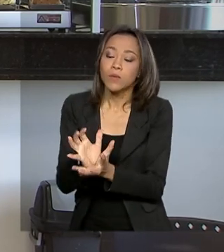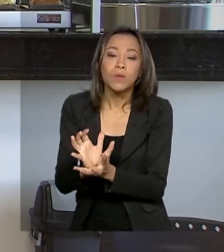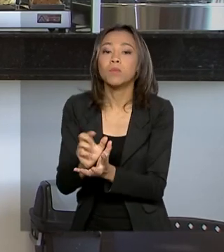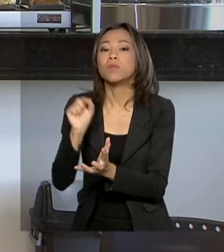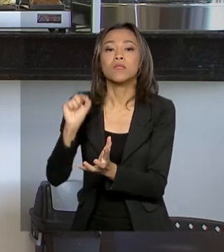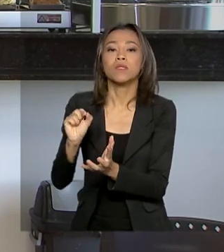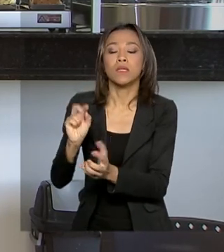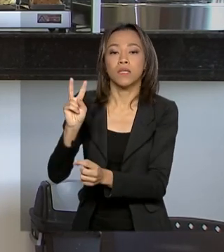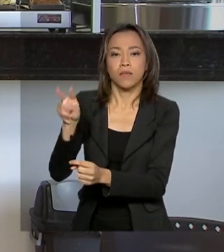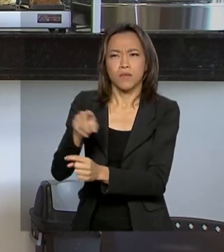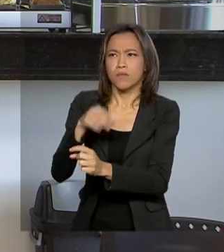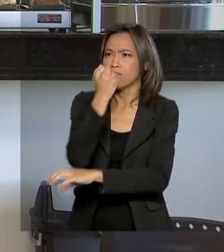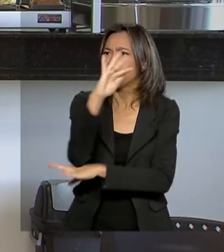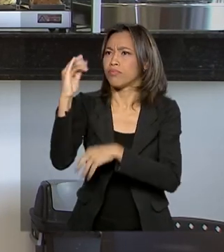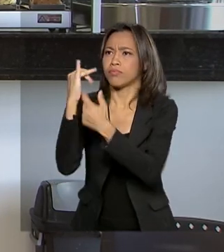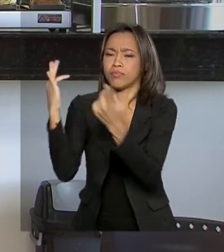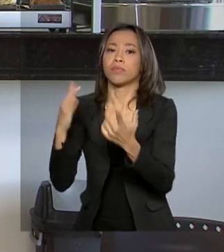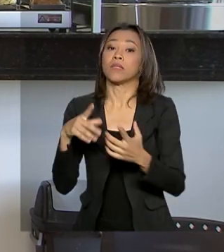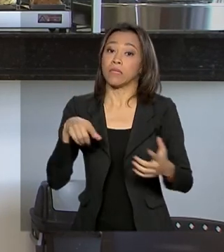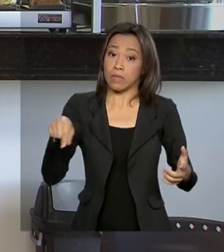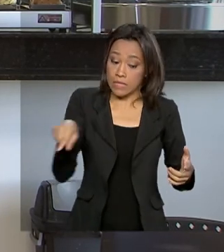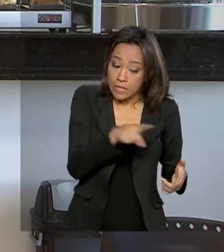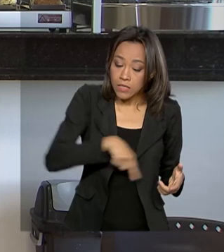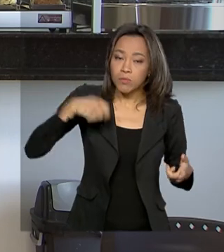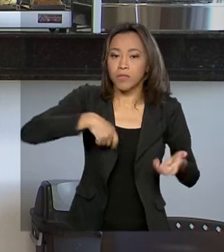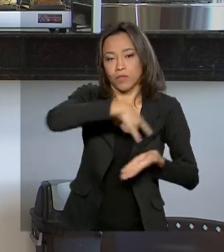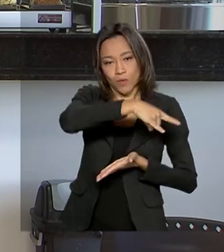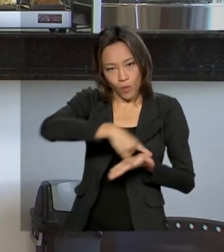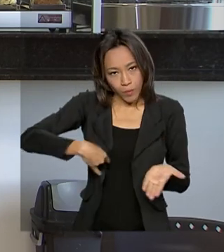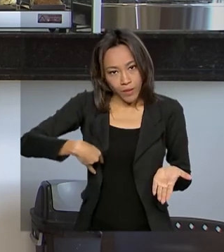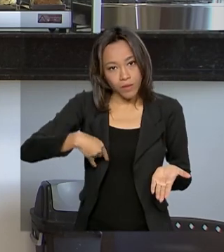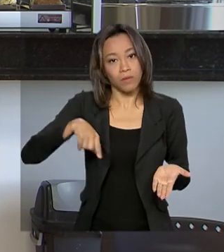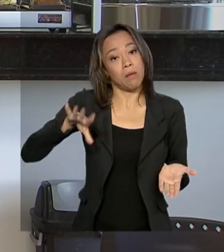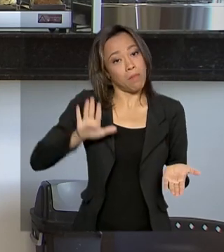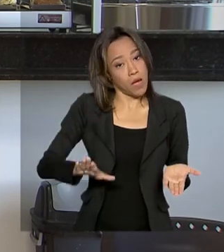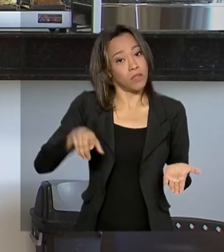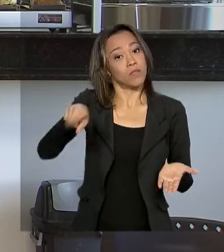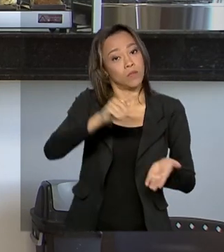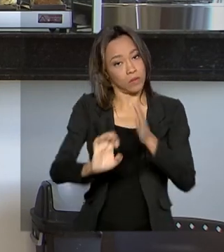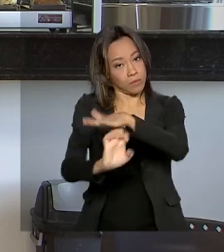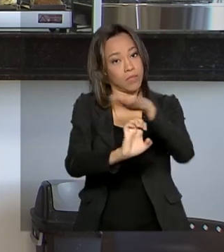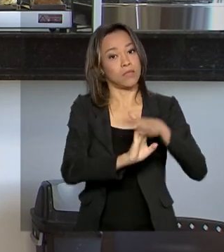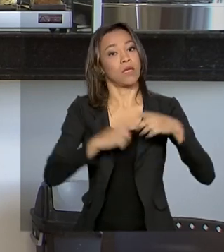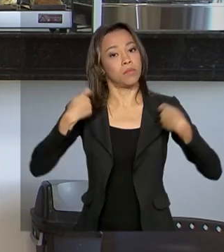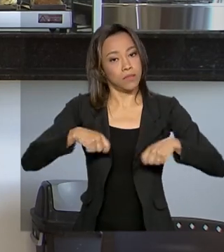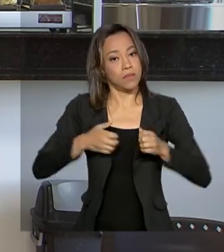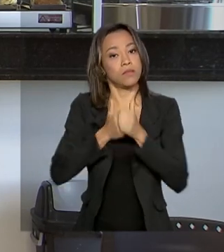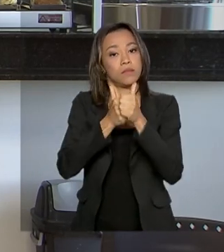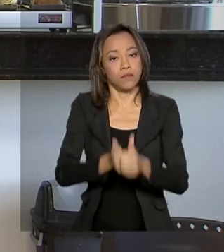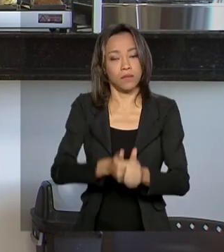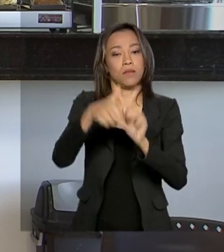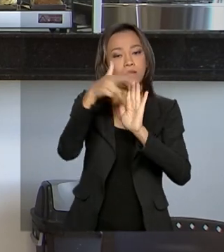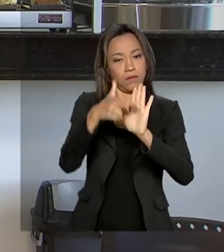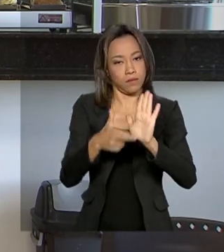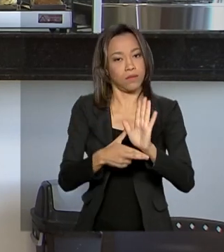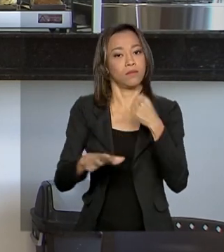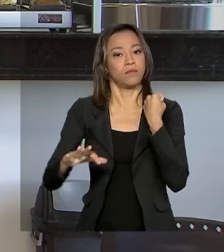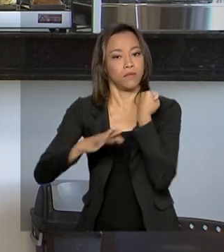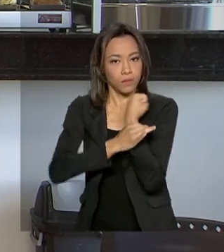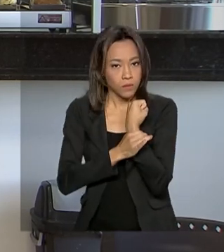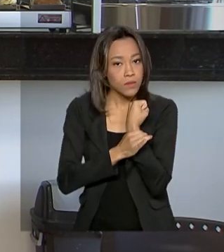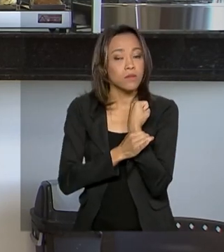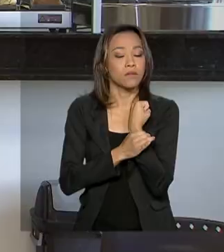dispensa de alvará para abrir as portas, os empresários continuam obrigados a seguir todas as normas de segurança